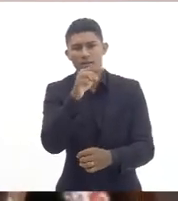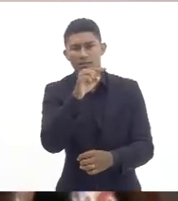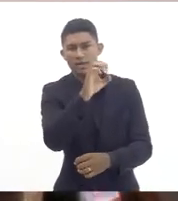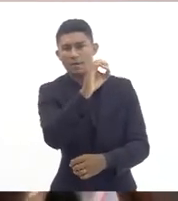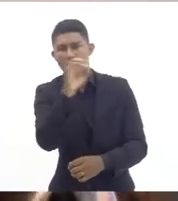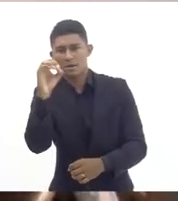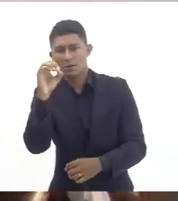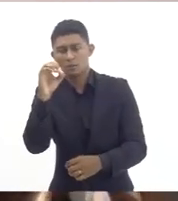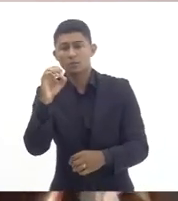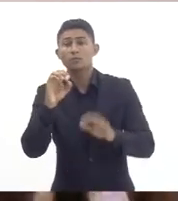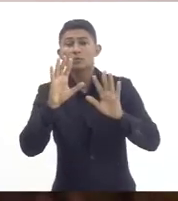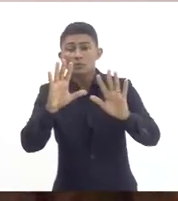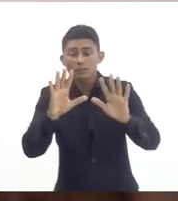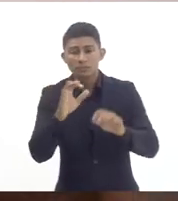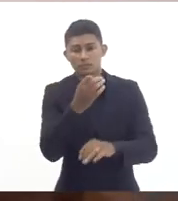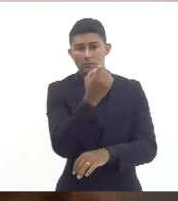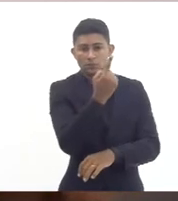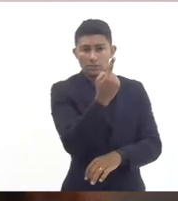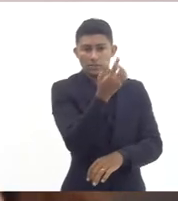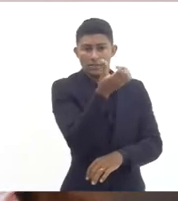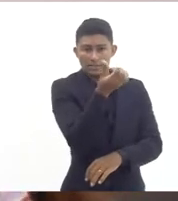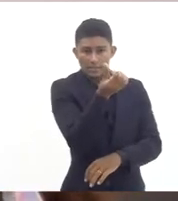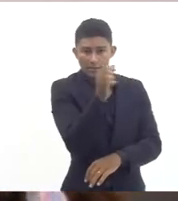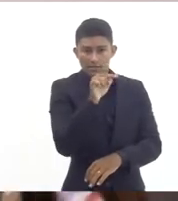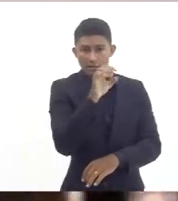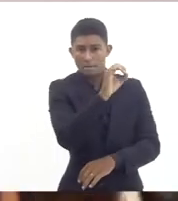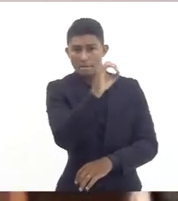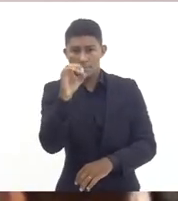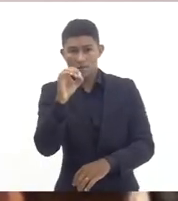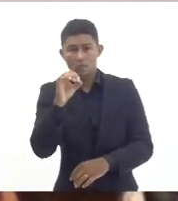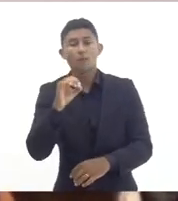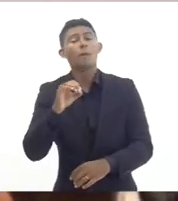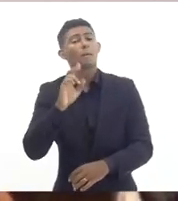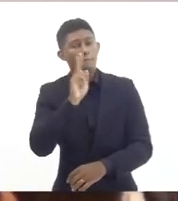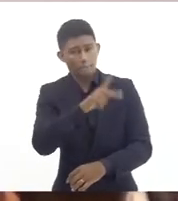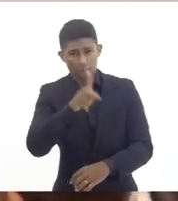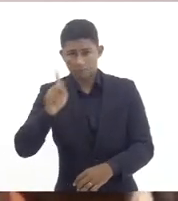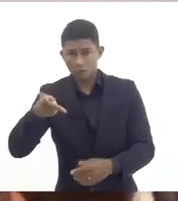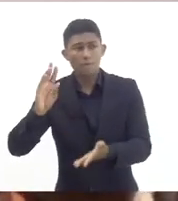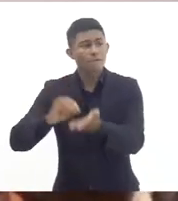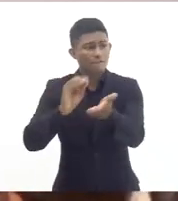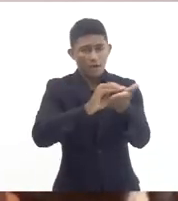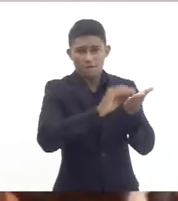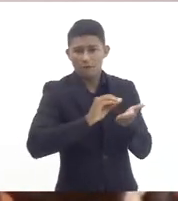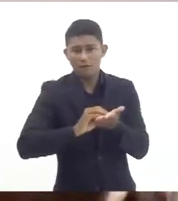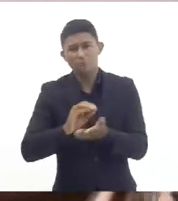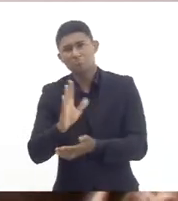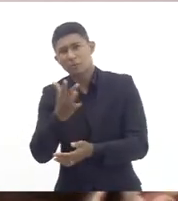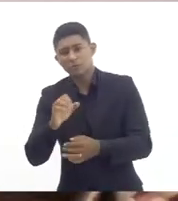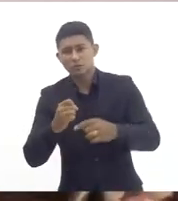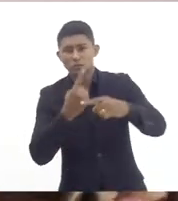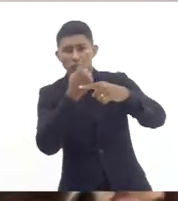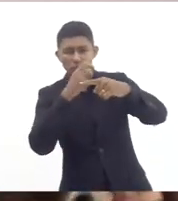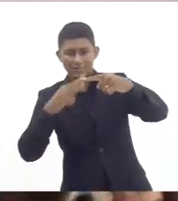nível de carência alguma carência é quase um terço de turmas da rede estadual é quase um terço então assim eu queria dizer que nós estamos